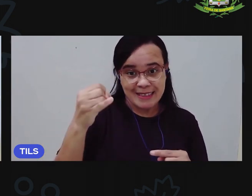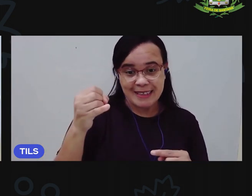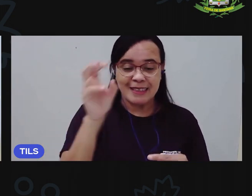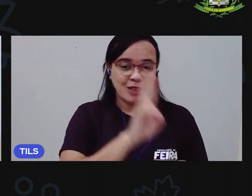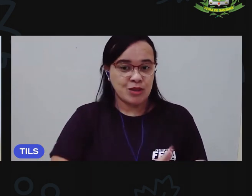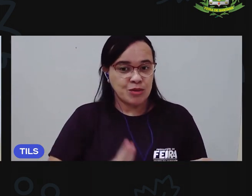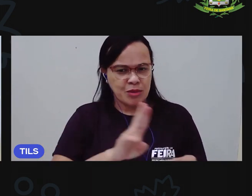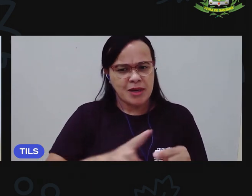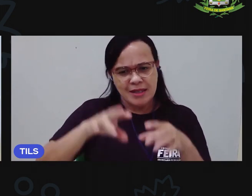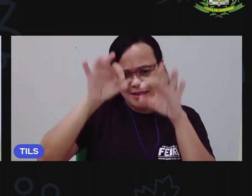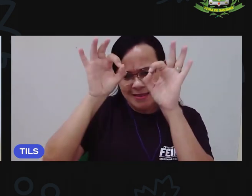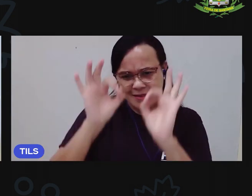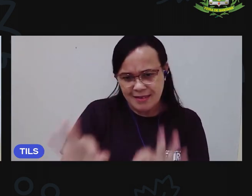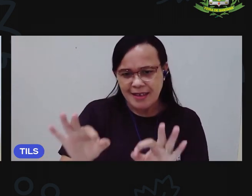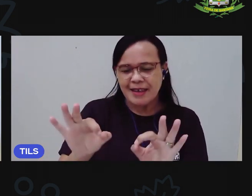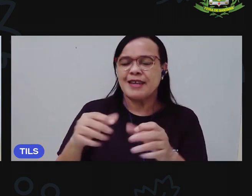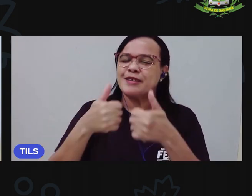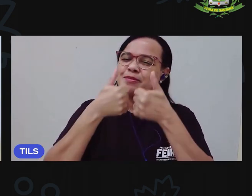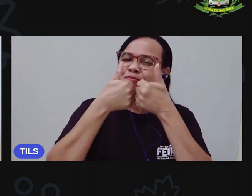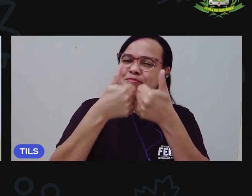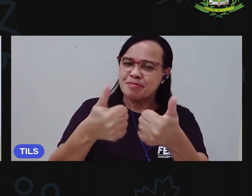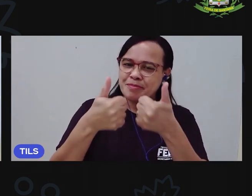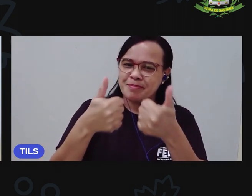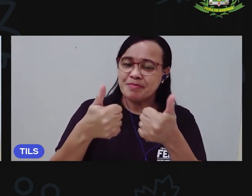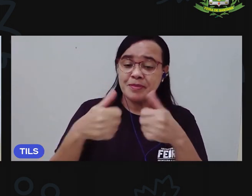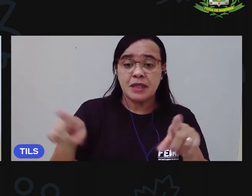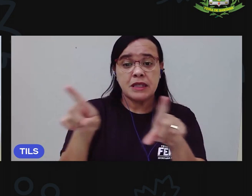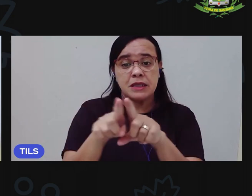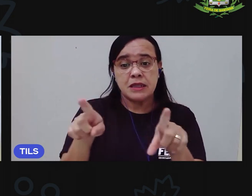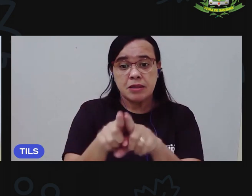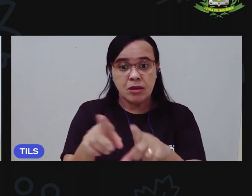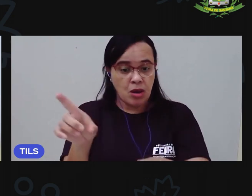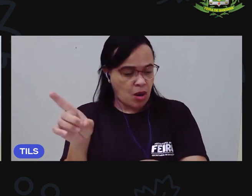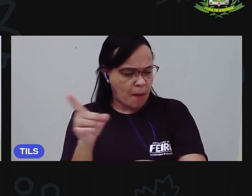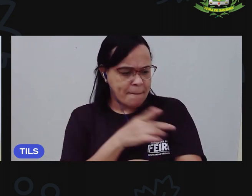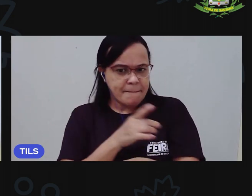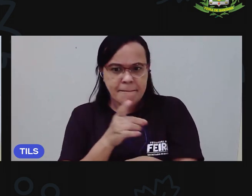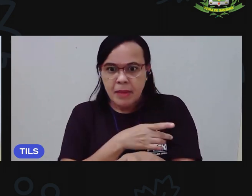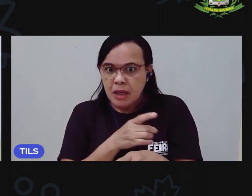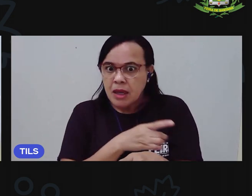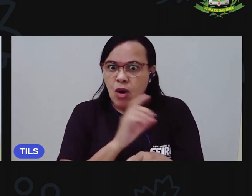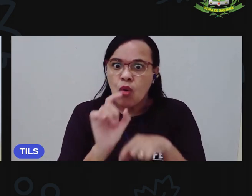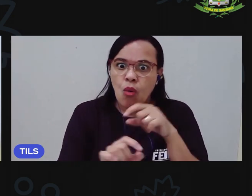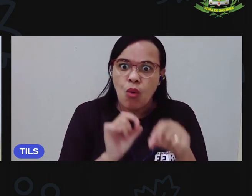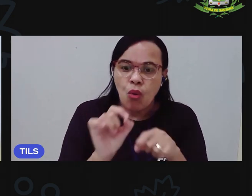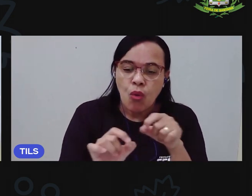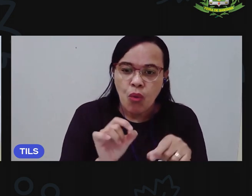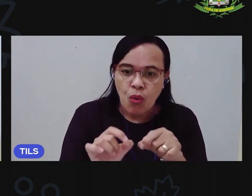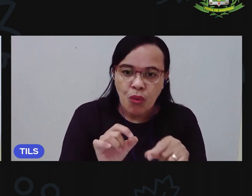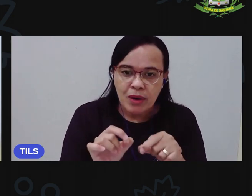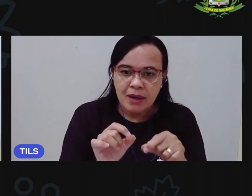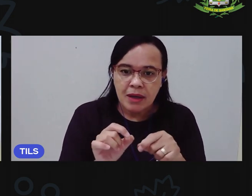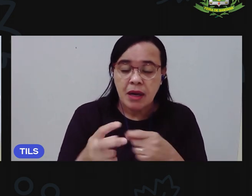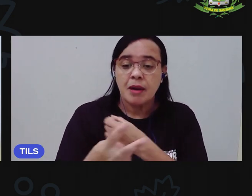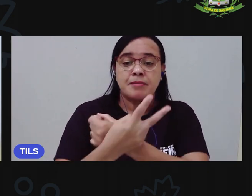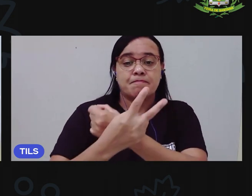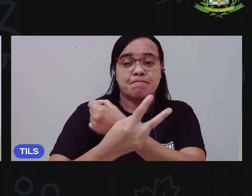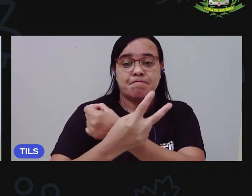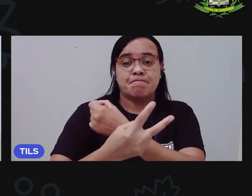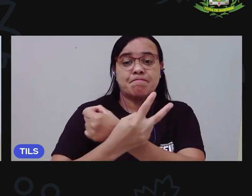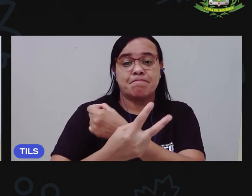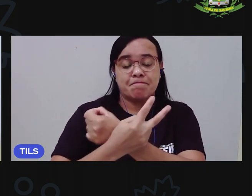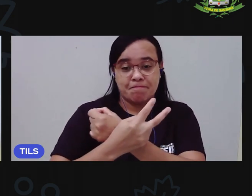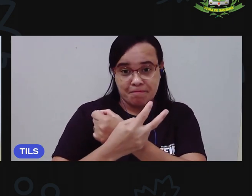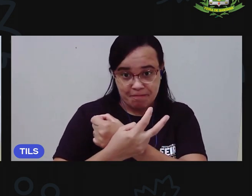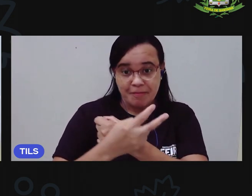certa. e vimos que o medo serve em algumas situações para nos proteger, nos